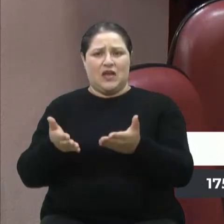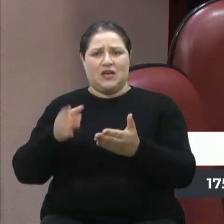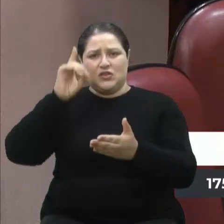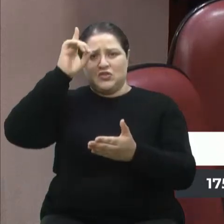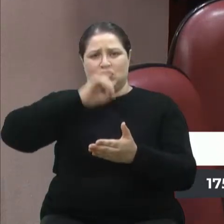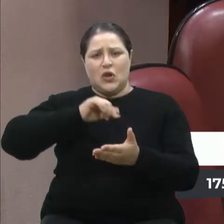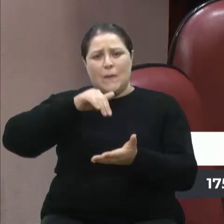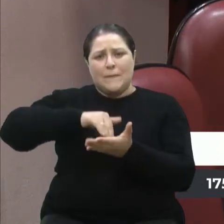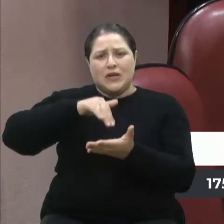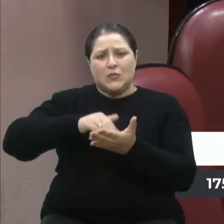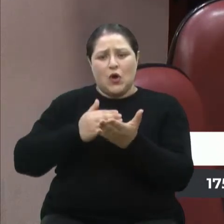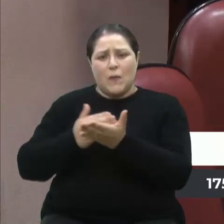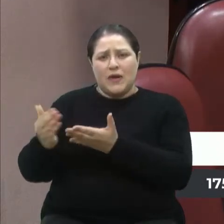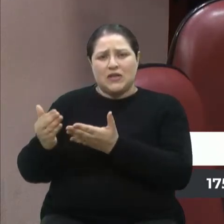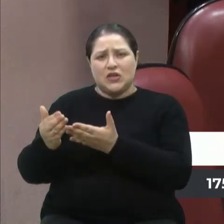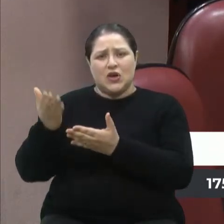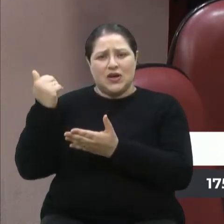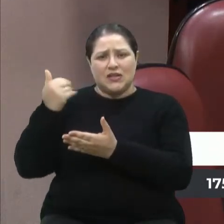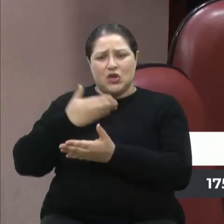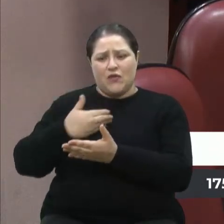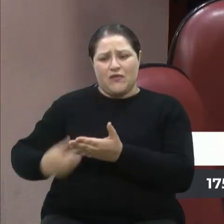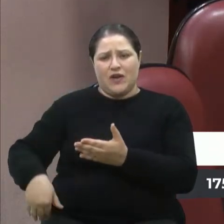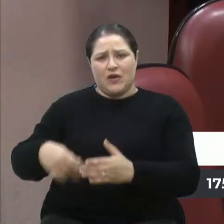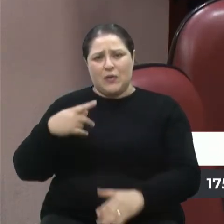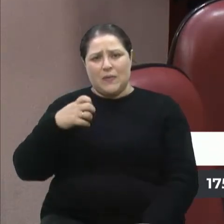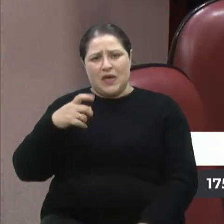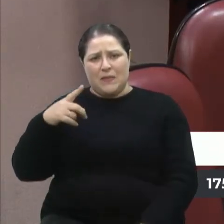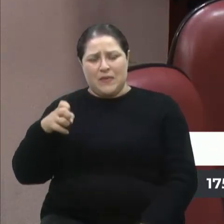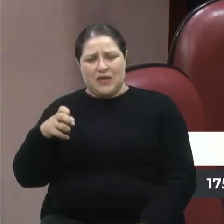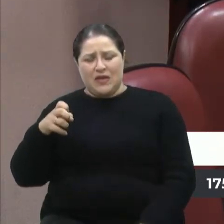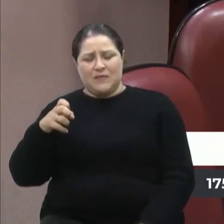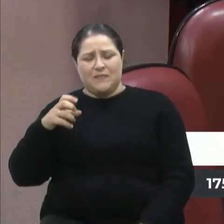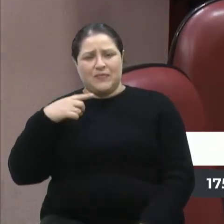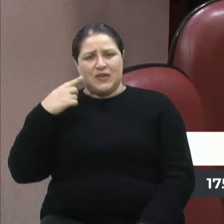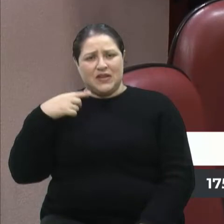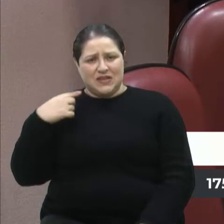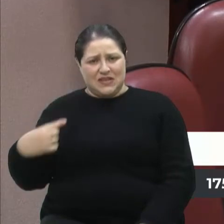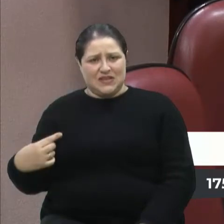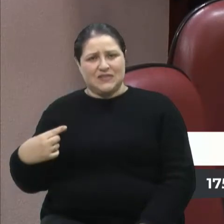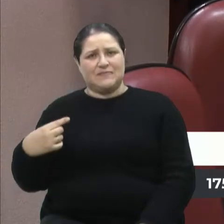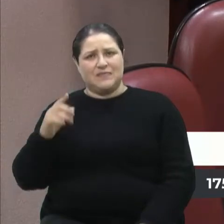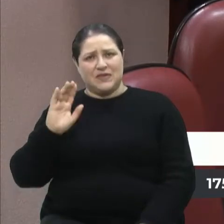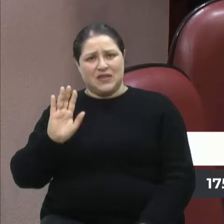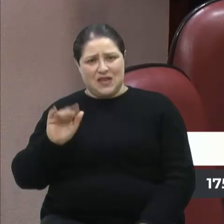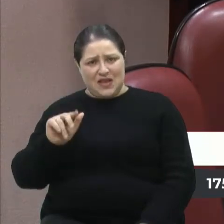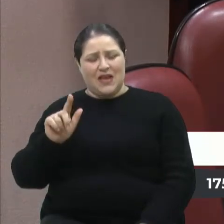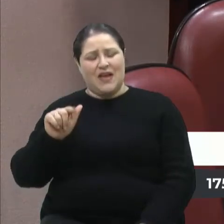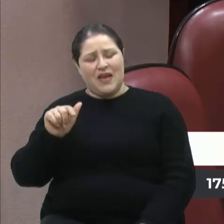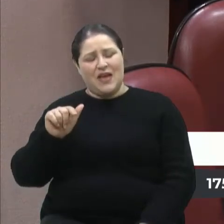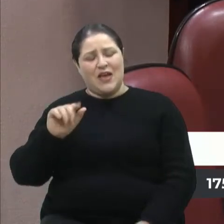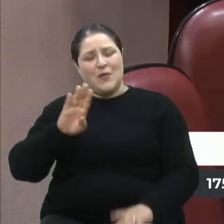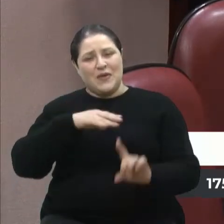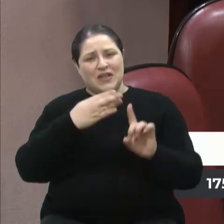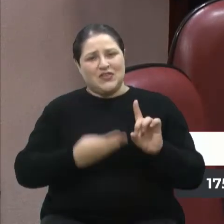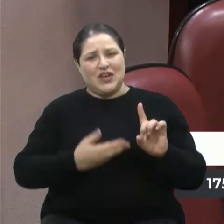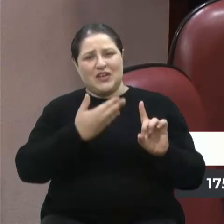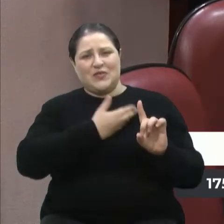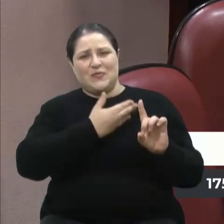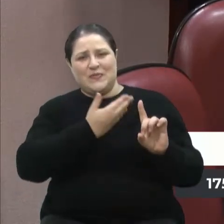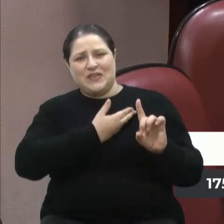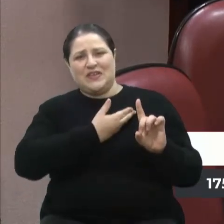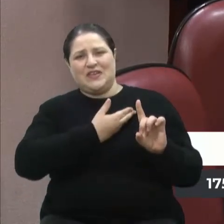que iniciou lá no governo Pepe, vereadora Denise, que inclusive foi homenageada como amigo da... Isso é muito importante